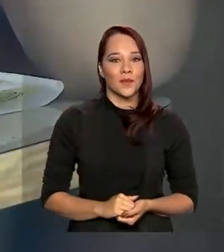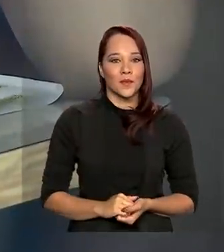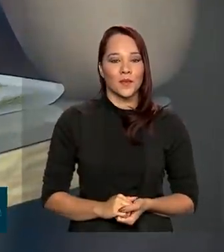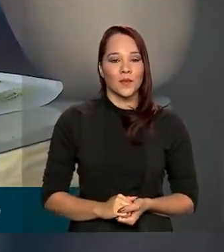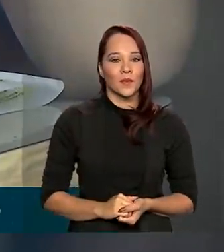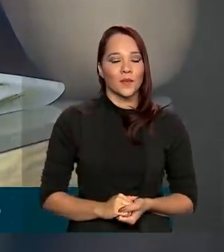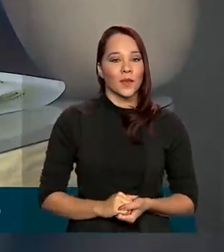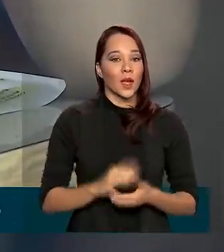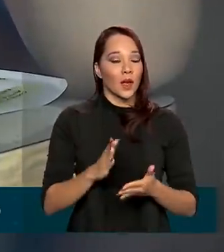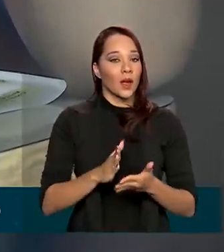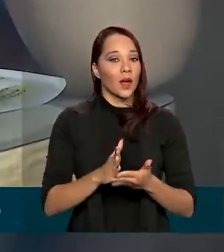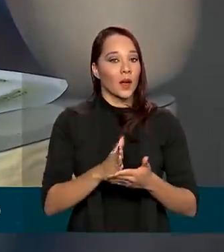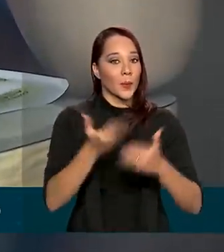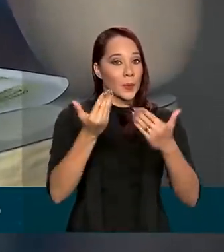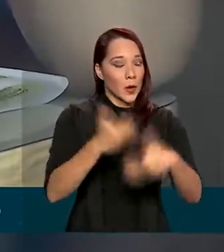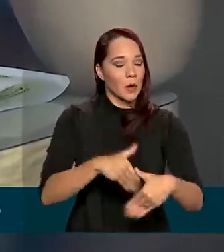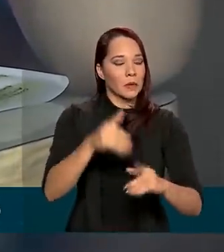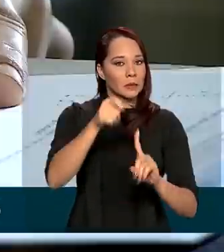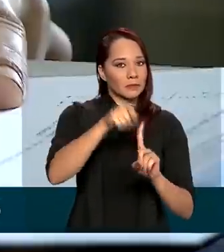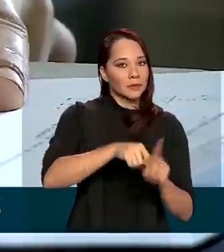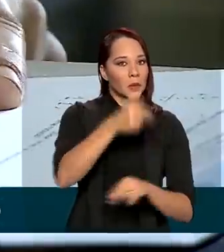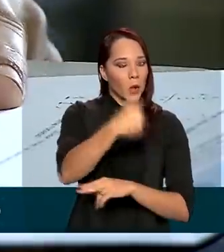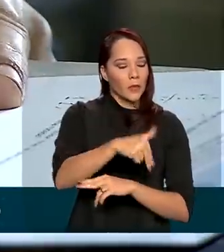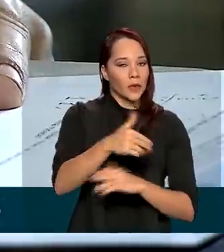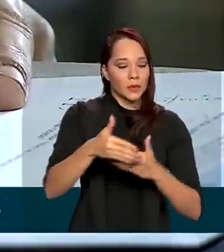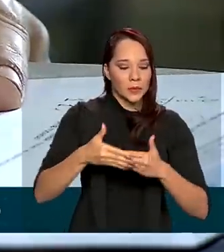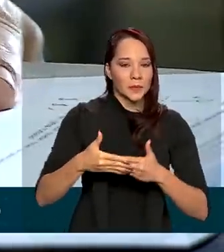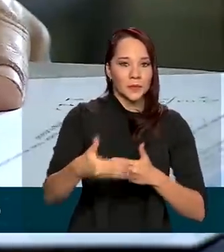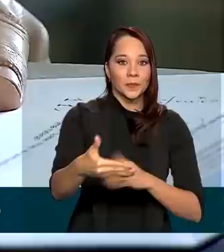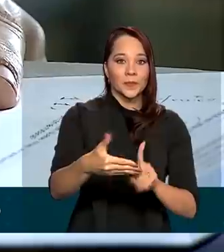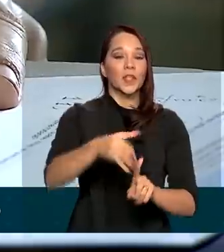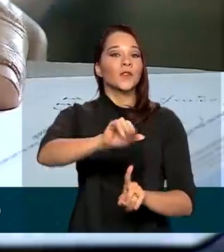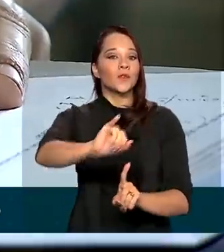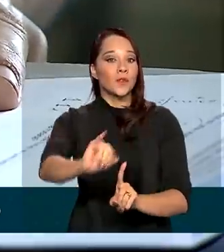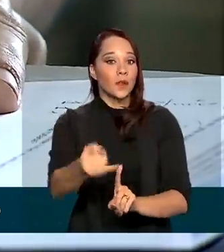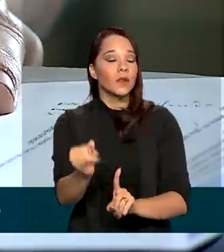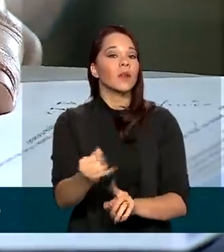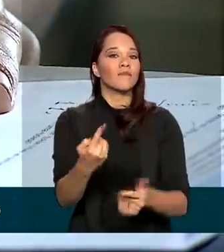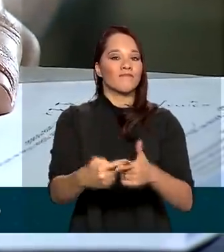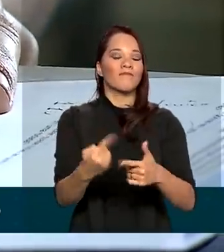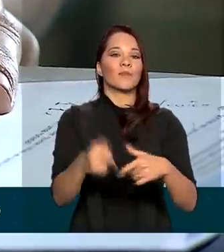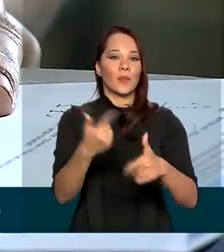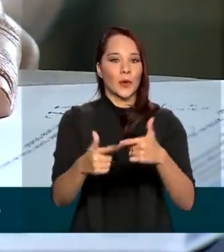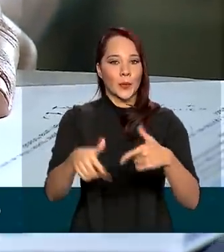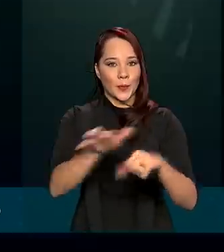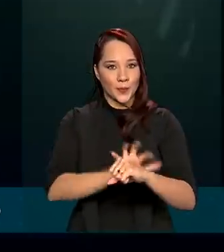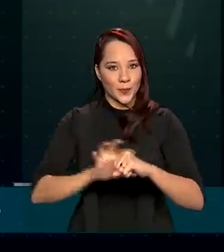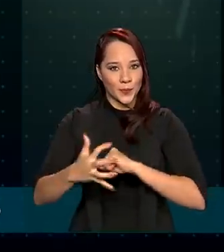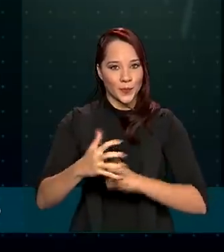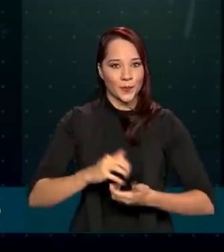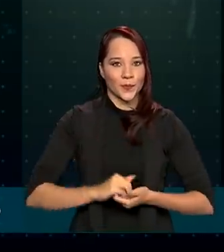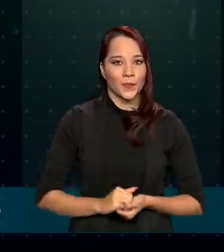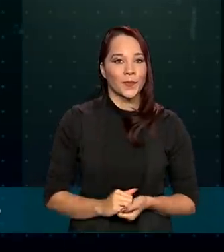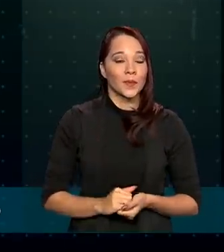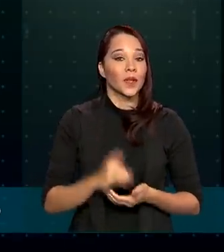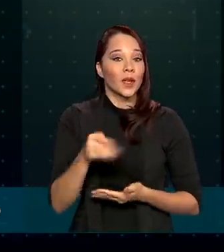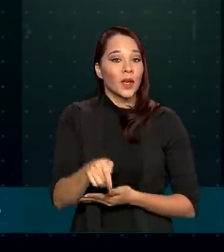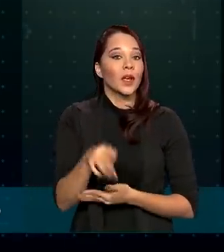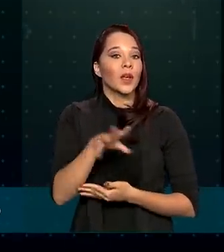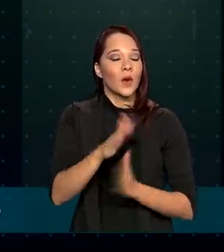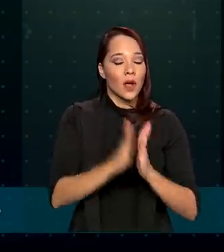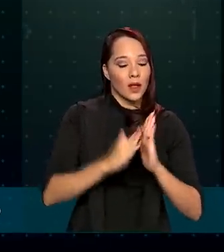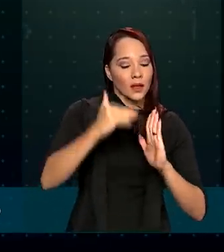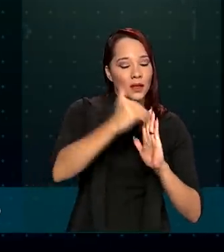O exame, que seria em novembro, foi adiado para janeiro por causa da pandemia do novo coronavírus. O novo